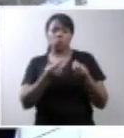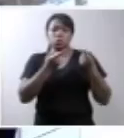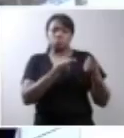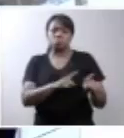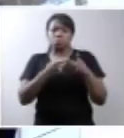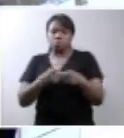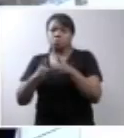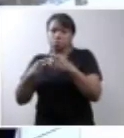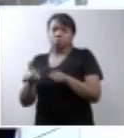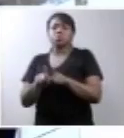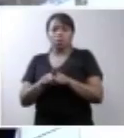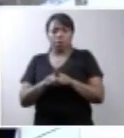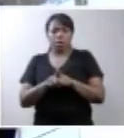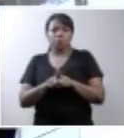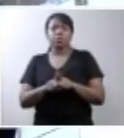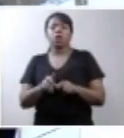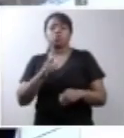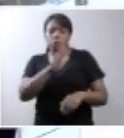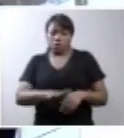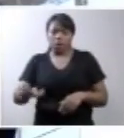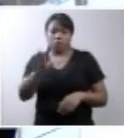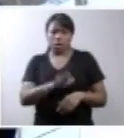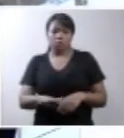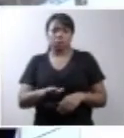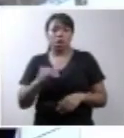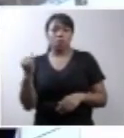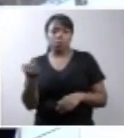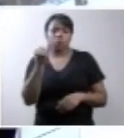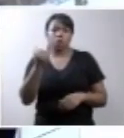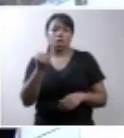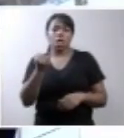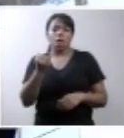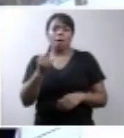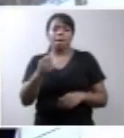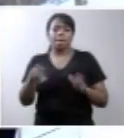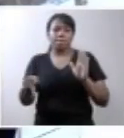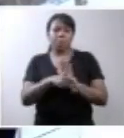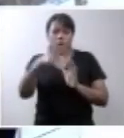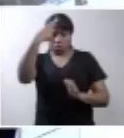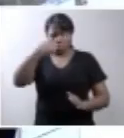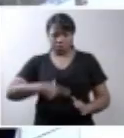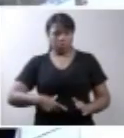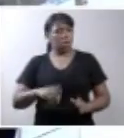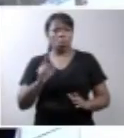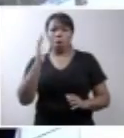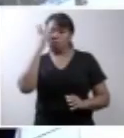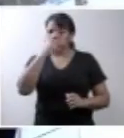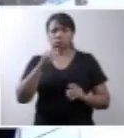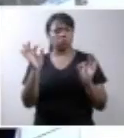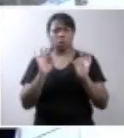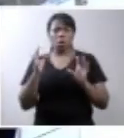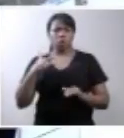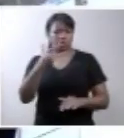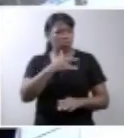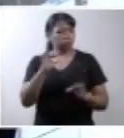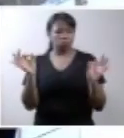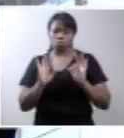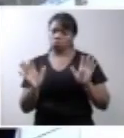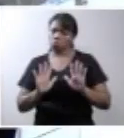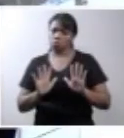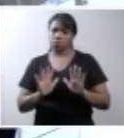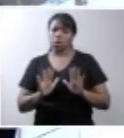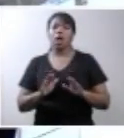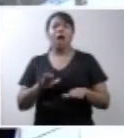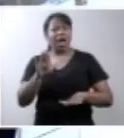importante na criança e essencial é a sua natureza humana. Não é a beleza, não é nem a saúde, que muitas